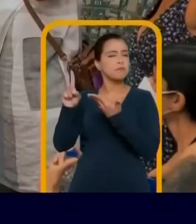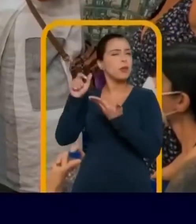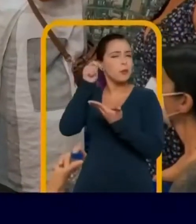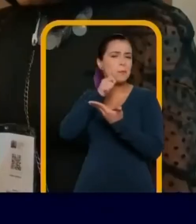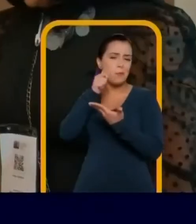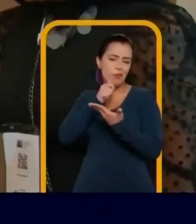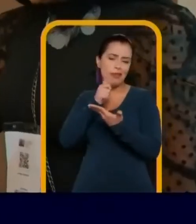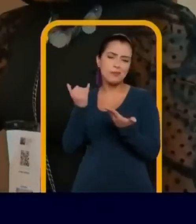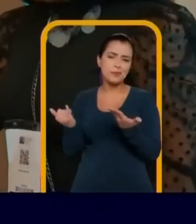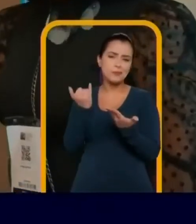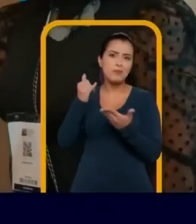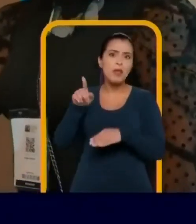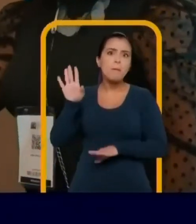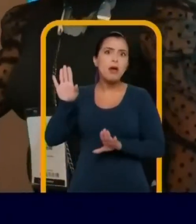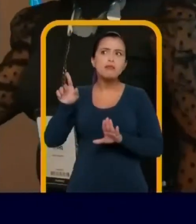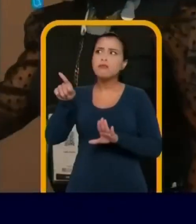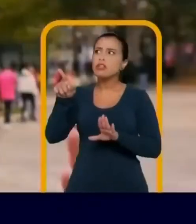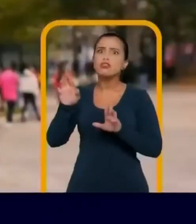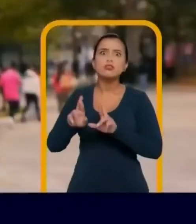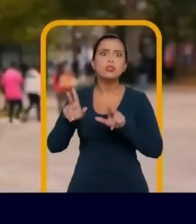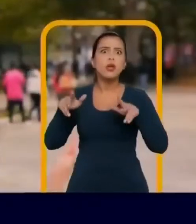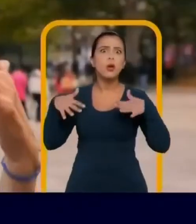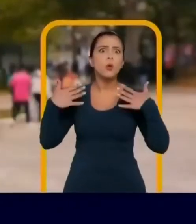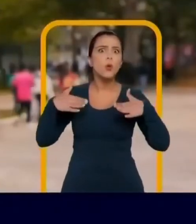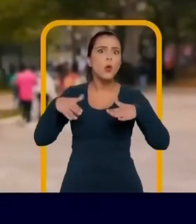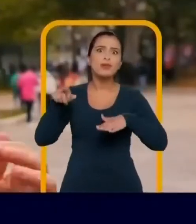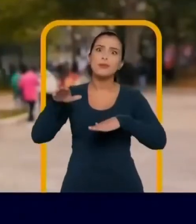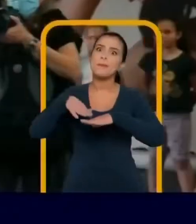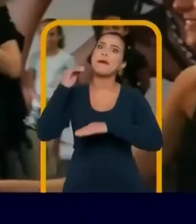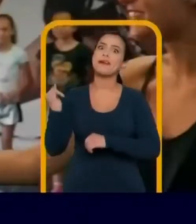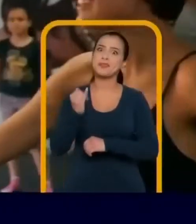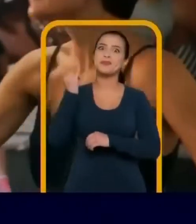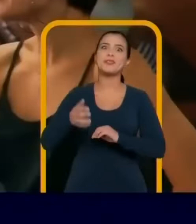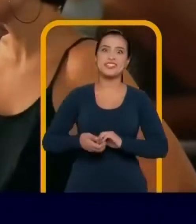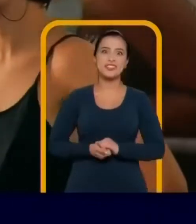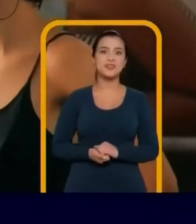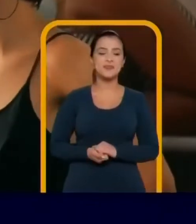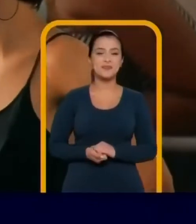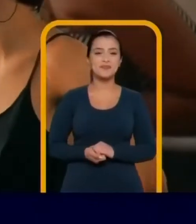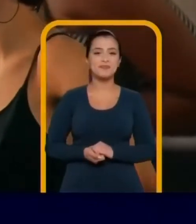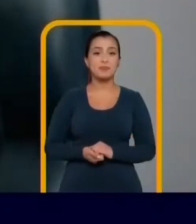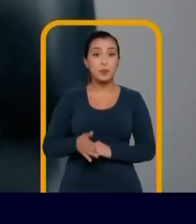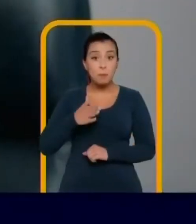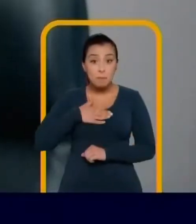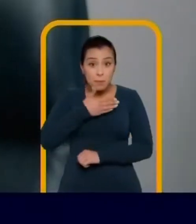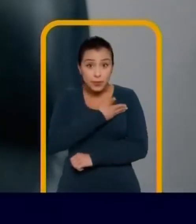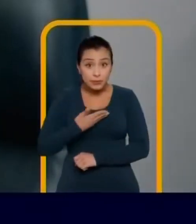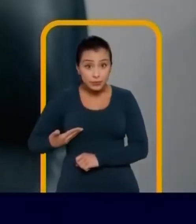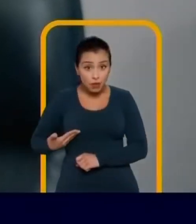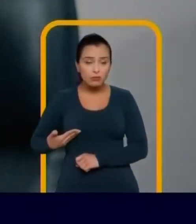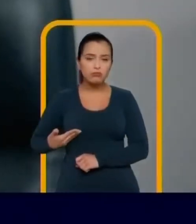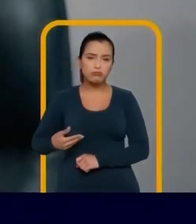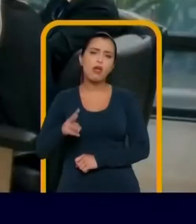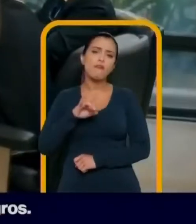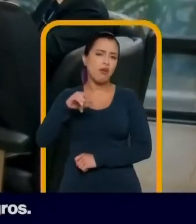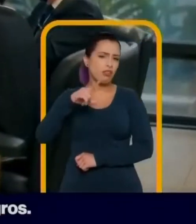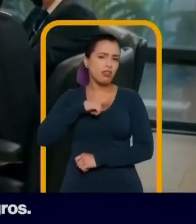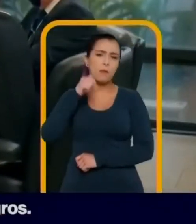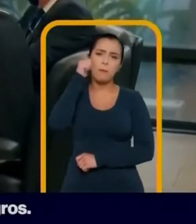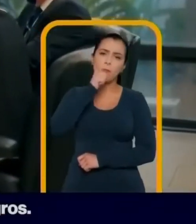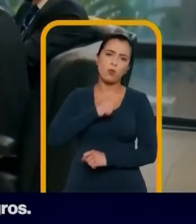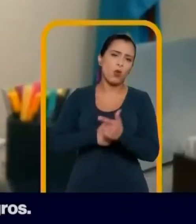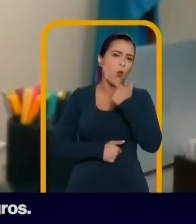Ela é uma mulher, isso é importante, mas ela é uma grande mulher, isso é mais importante ainda. O meu ministério